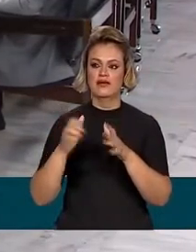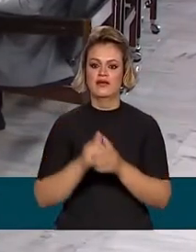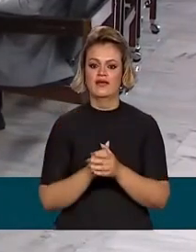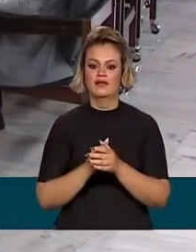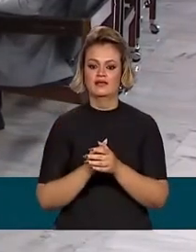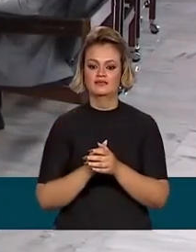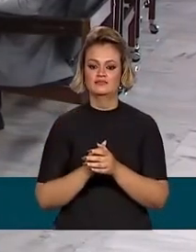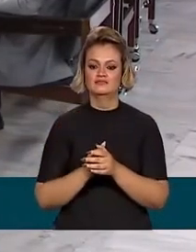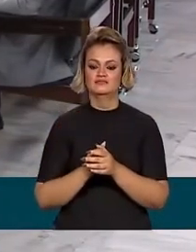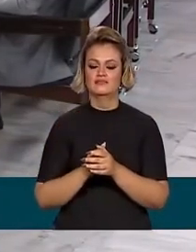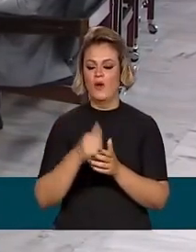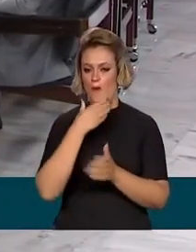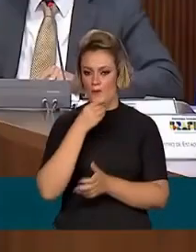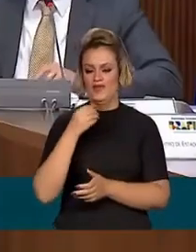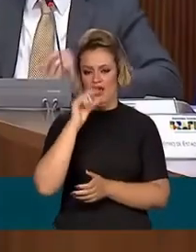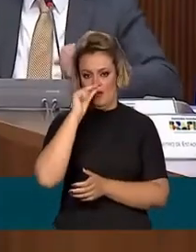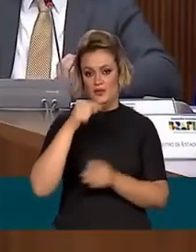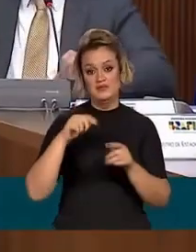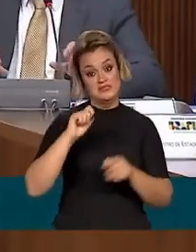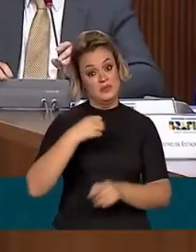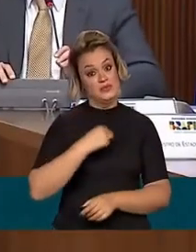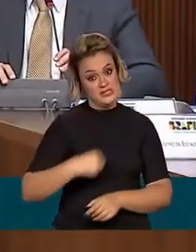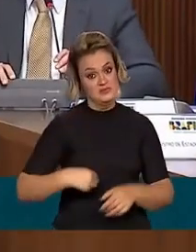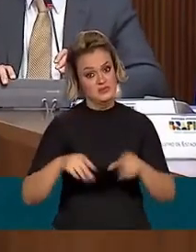ministro para apresentar.